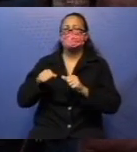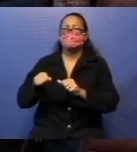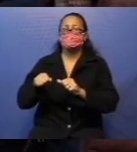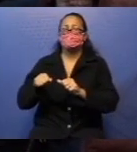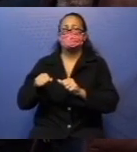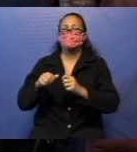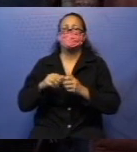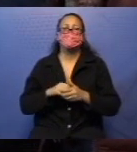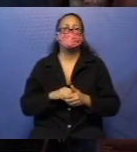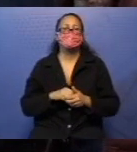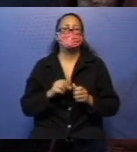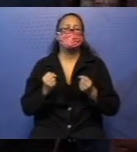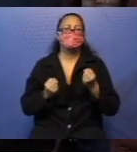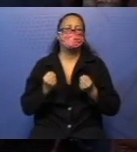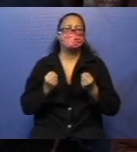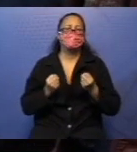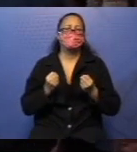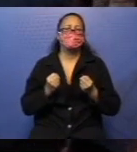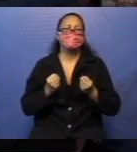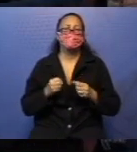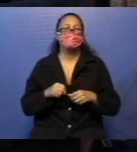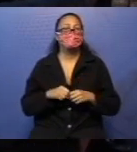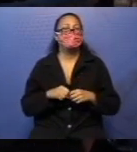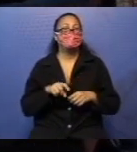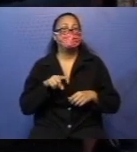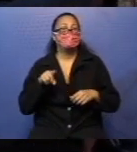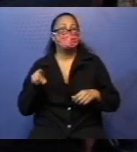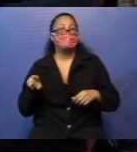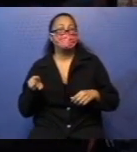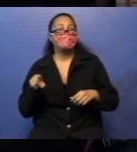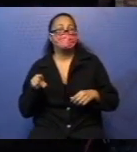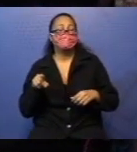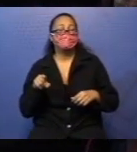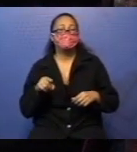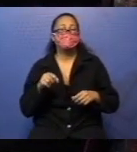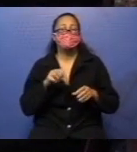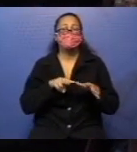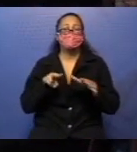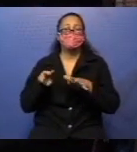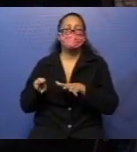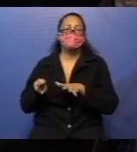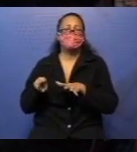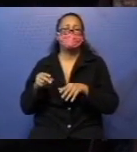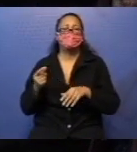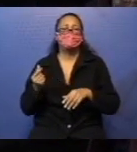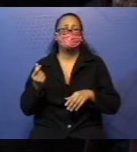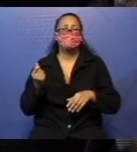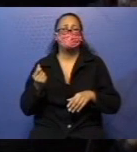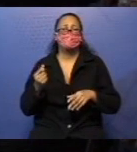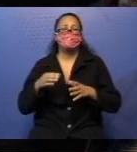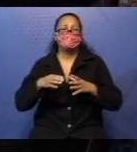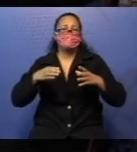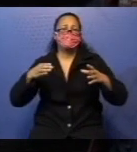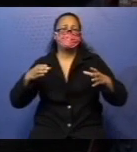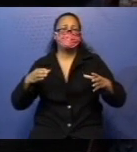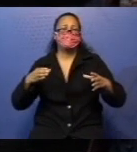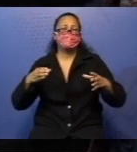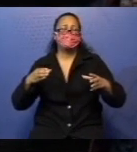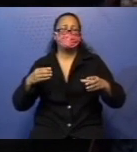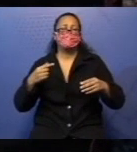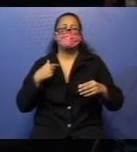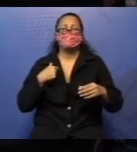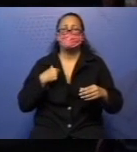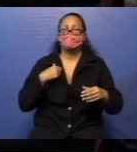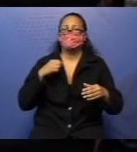Uau! Sua semanada deve ser gorda, hein? Que nada. É que não gasto toda a